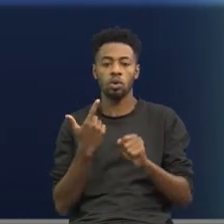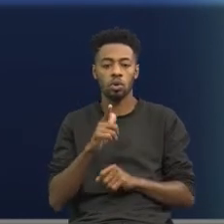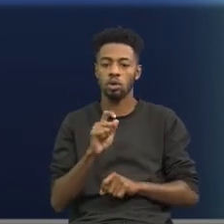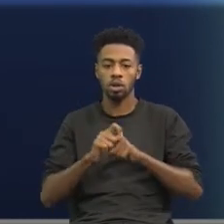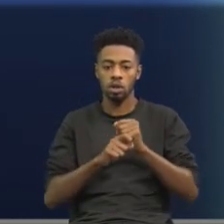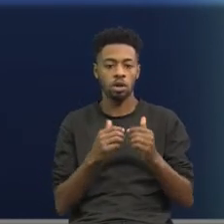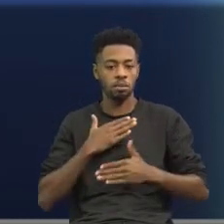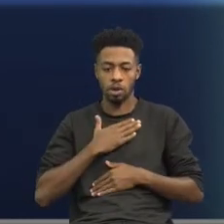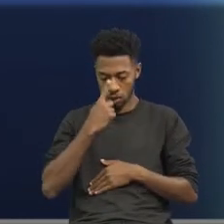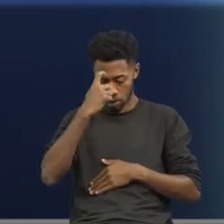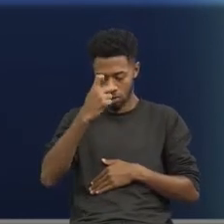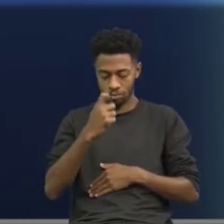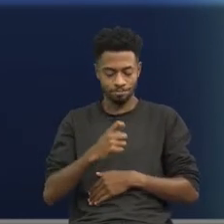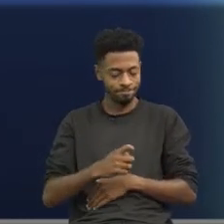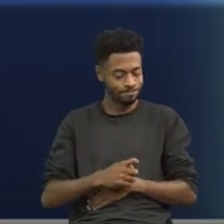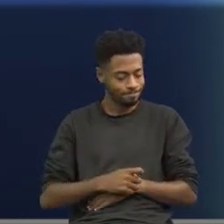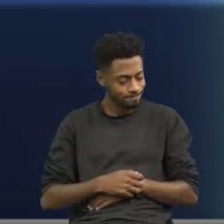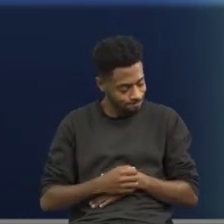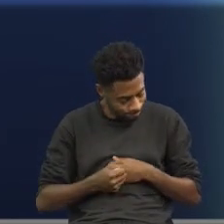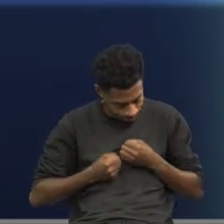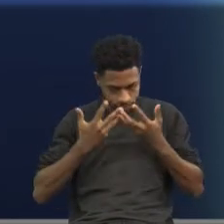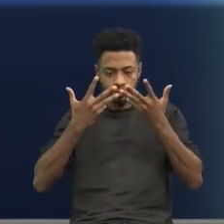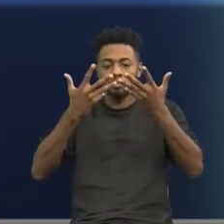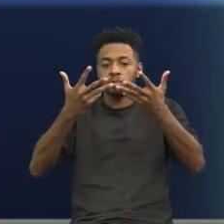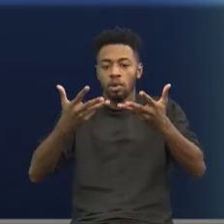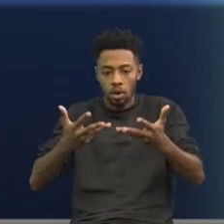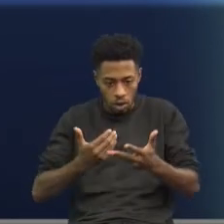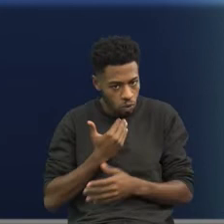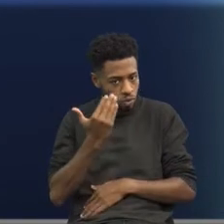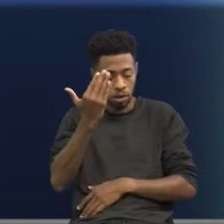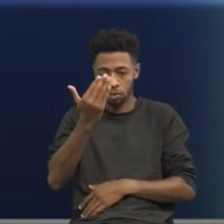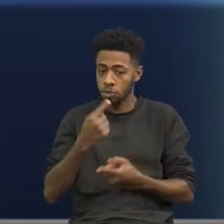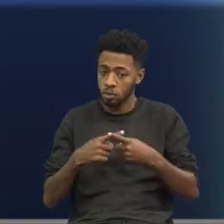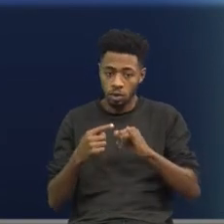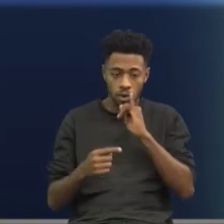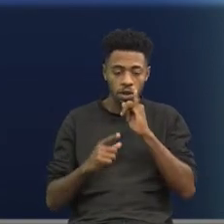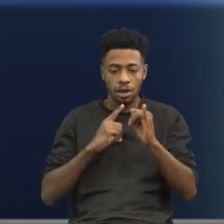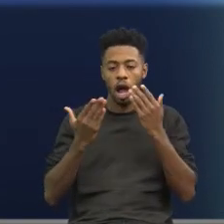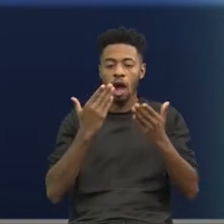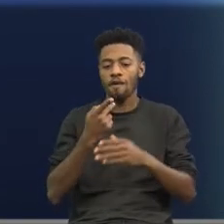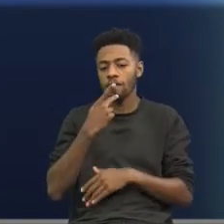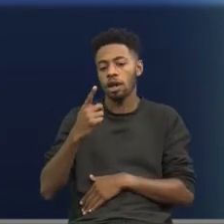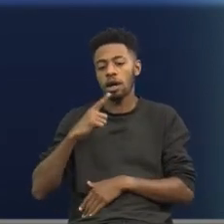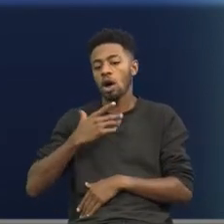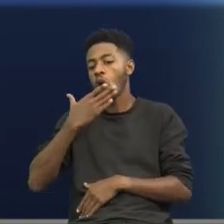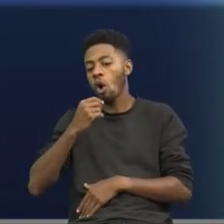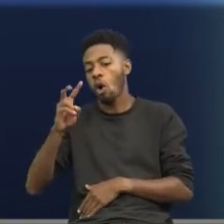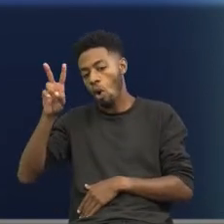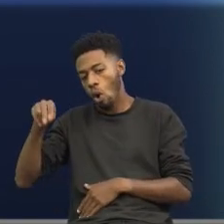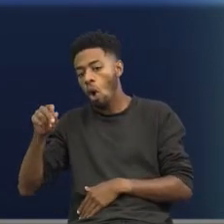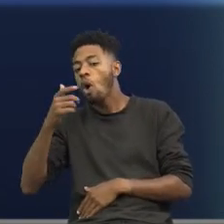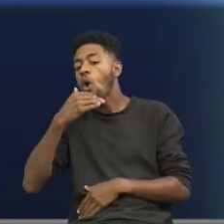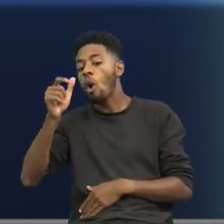meu instinto criador. A sensação explicitada pelo pintor em relação à obra de Van Gogh é a de